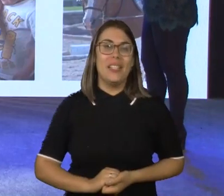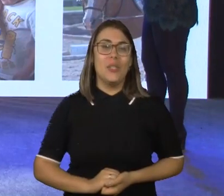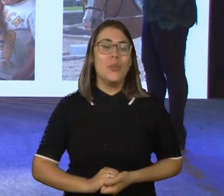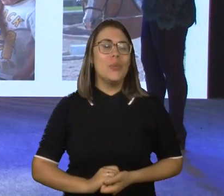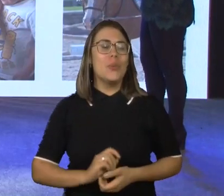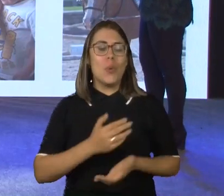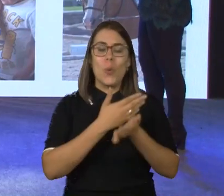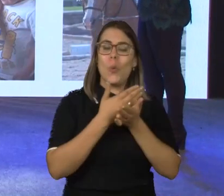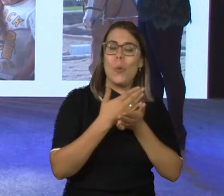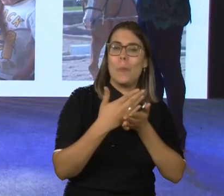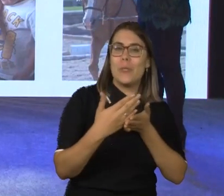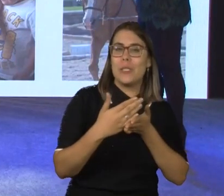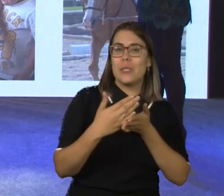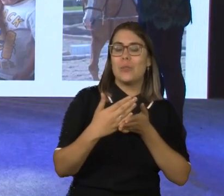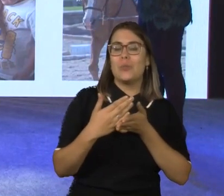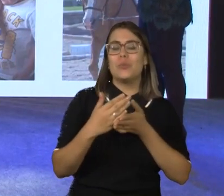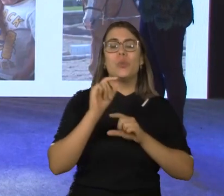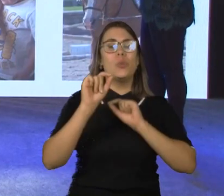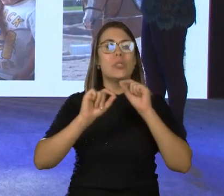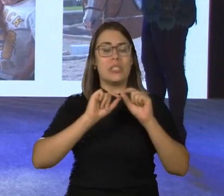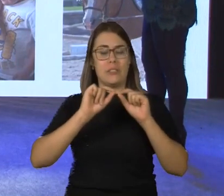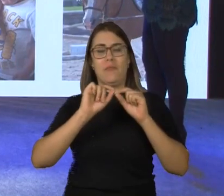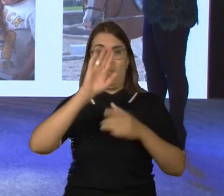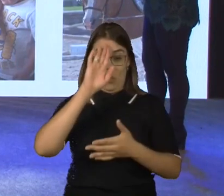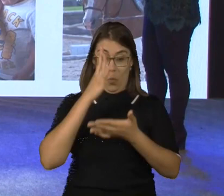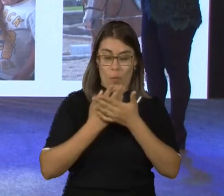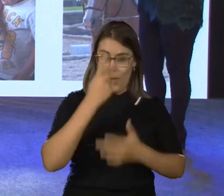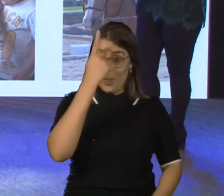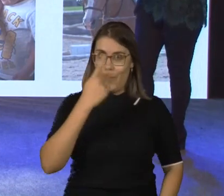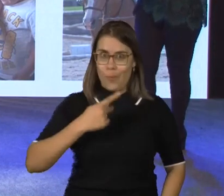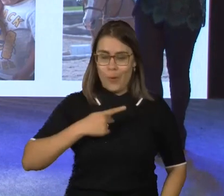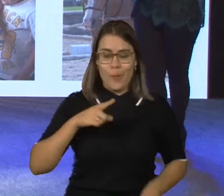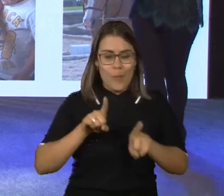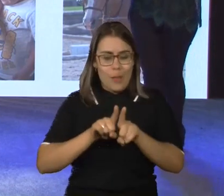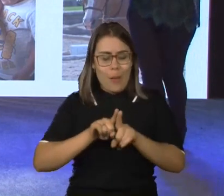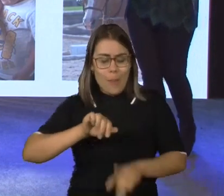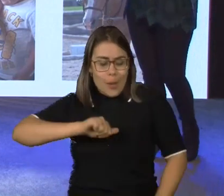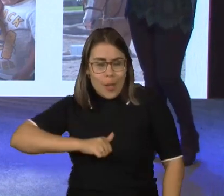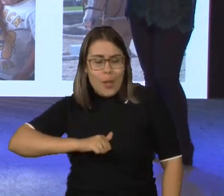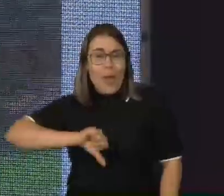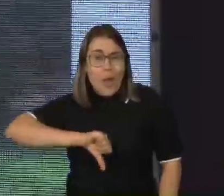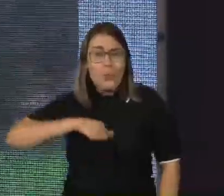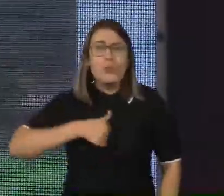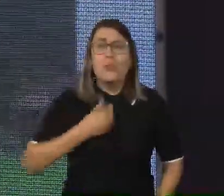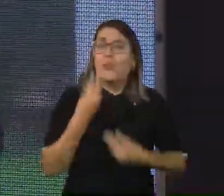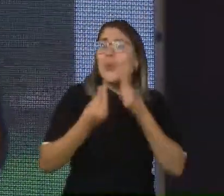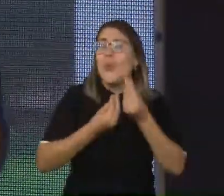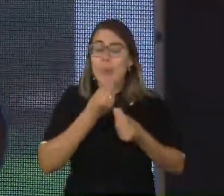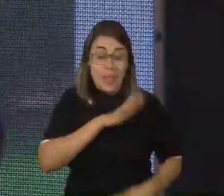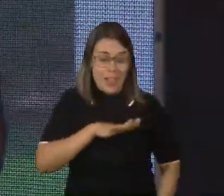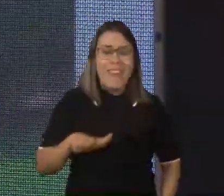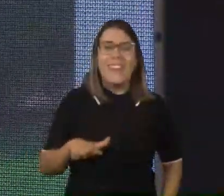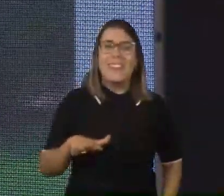então, começando com autoconfiança e autoestima. Crianças que têm confiança e autoestima são crianças